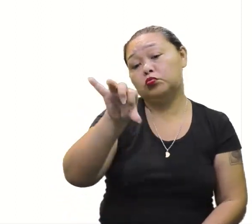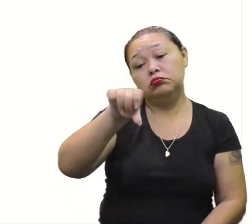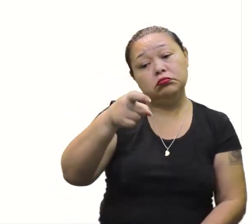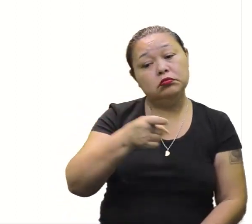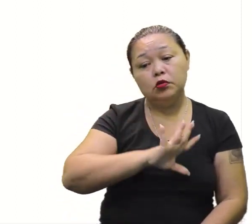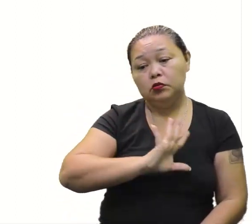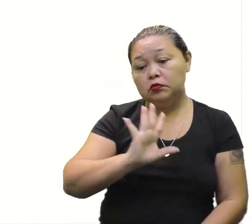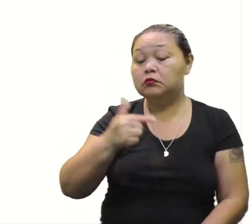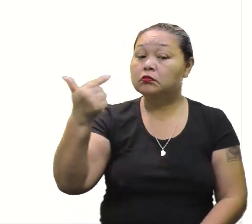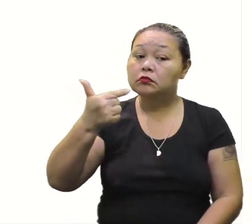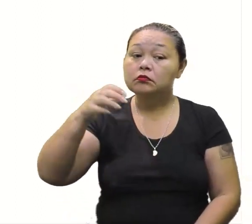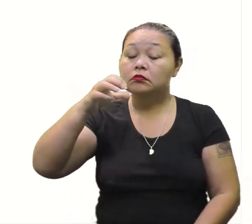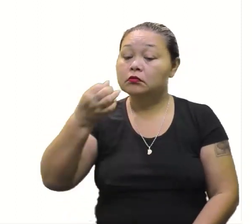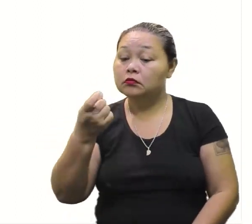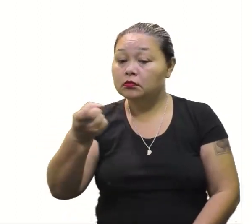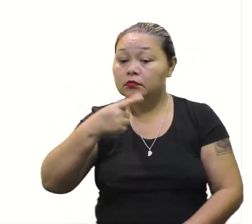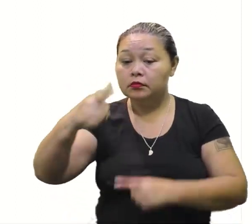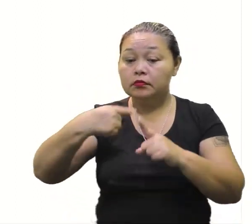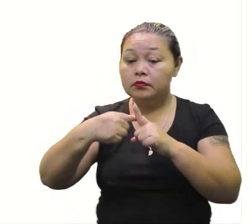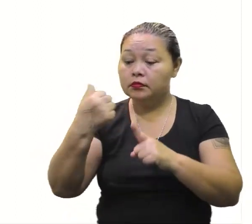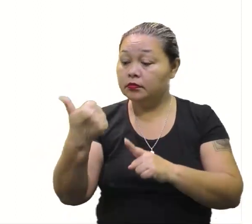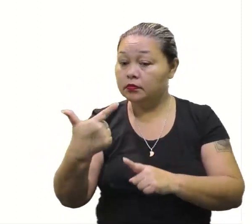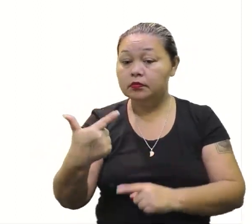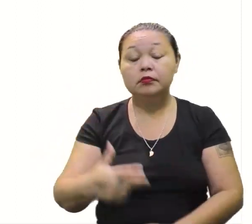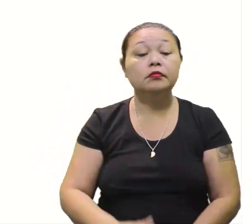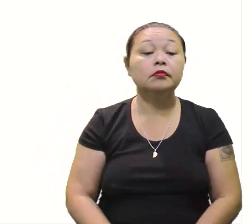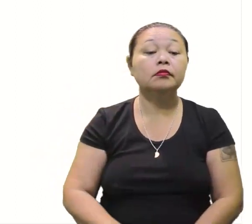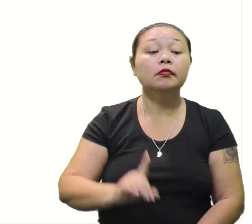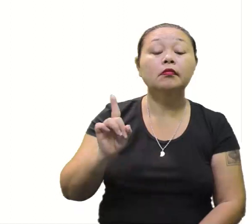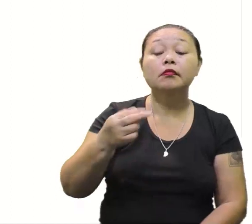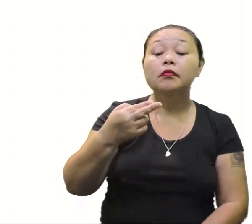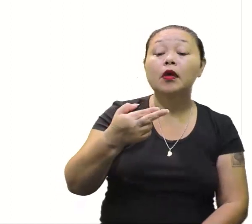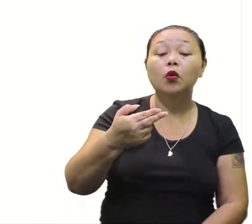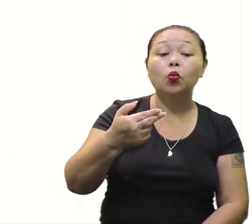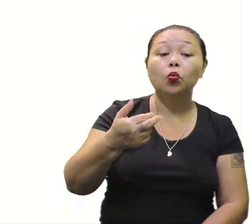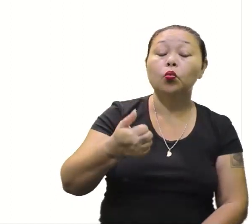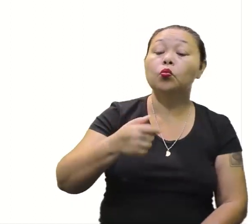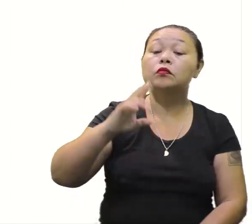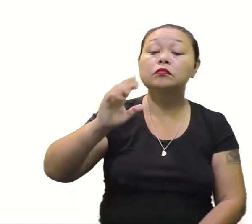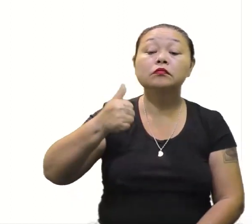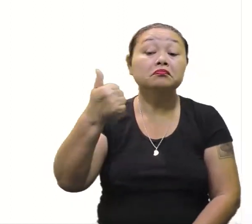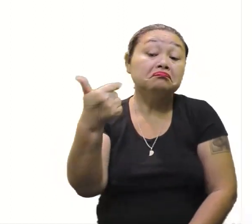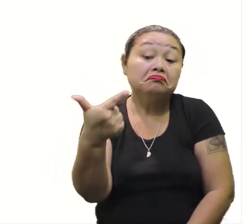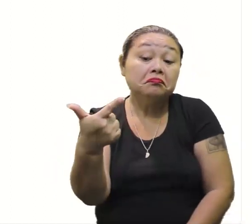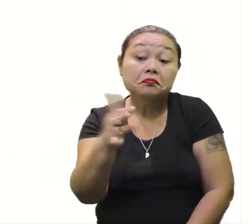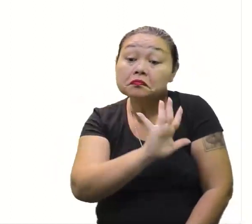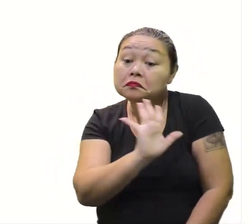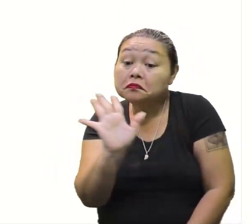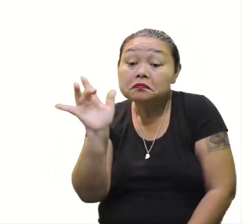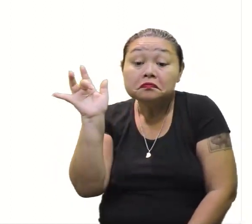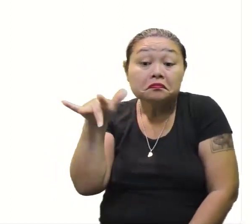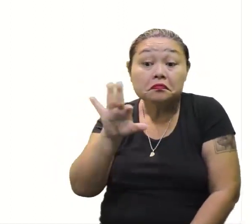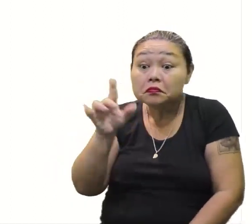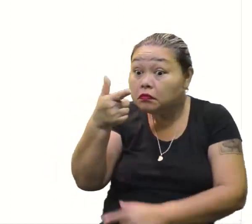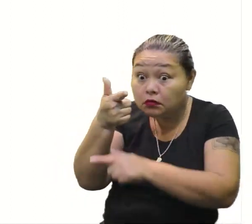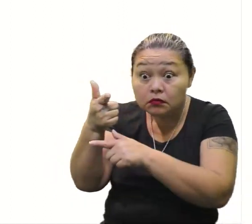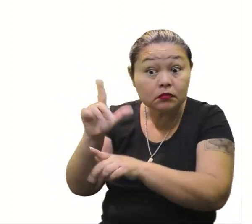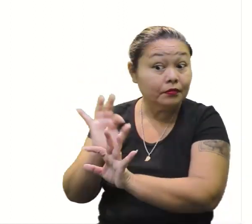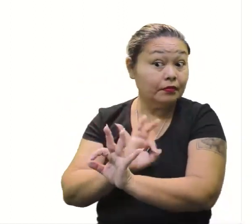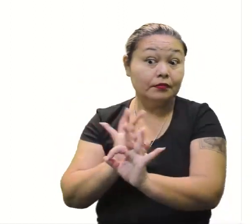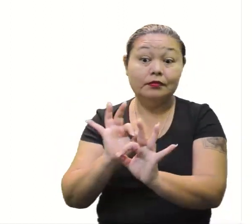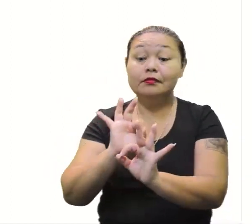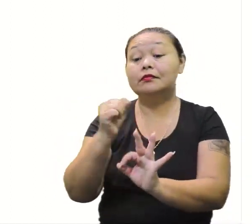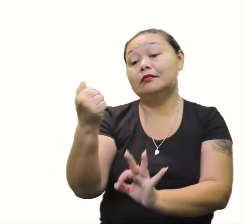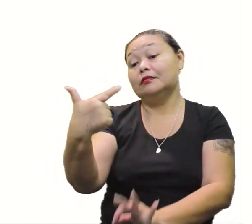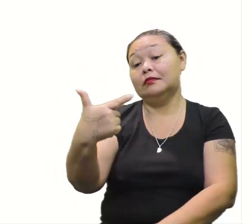9X. Segundo membro, 6X mais 12. 12. Então, igual. Quem é o segundo membro? 12. 12. Tem mais alguém? Não.